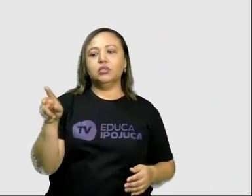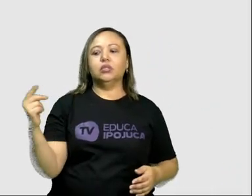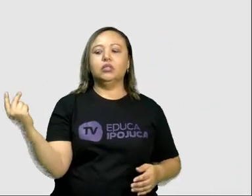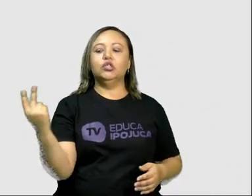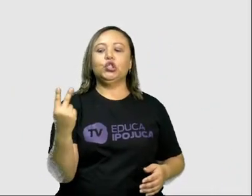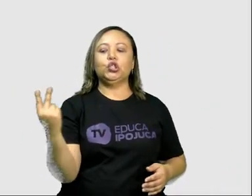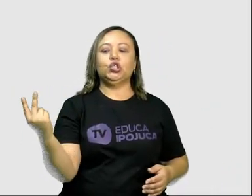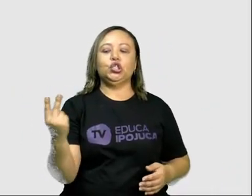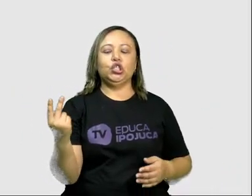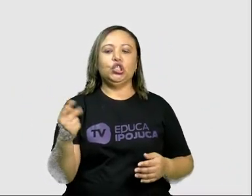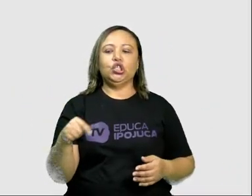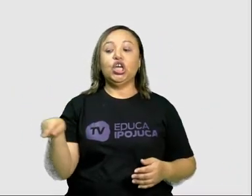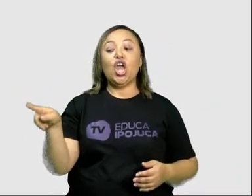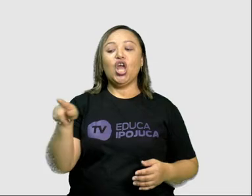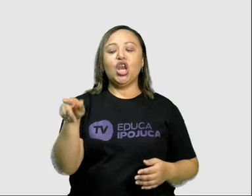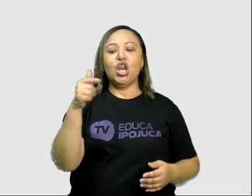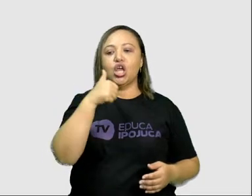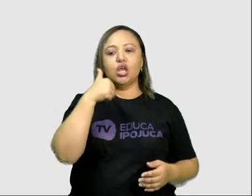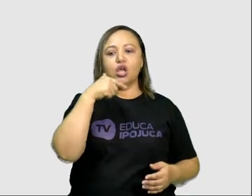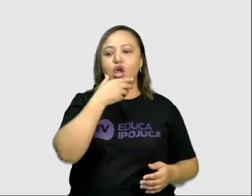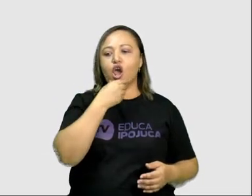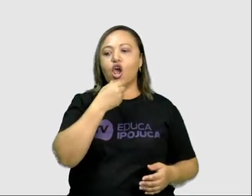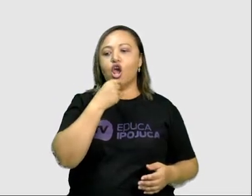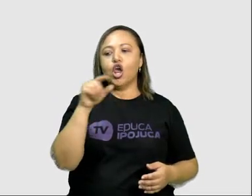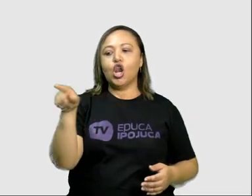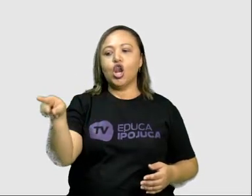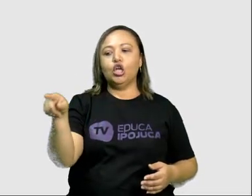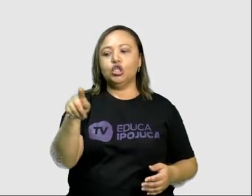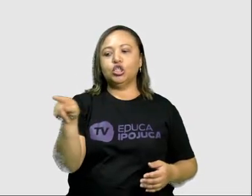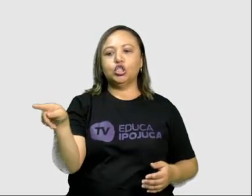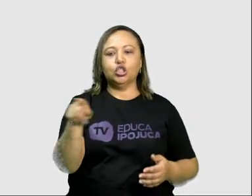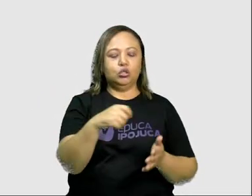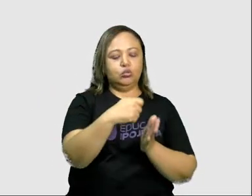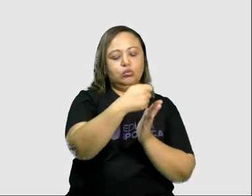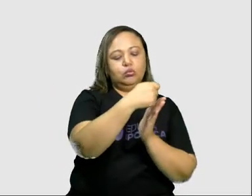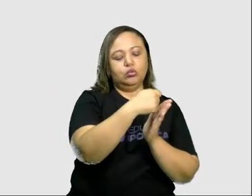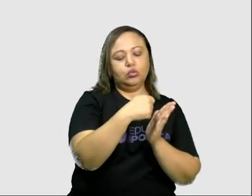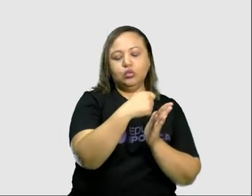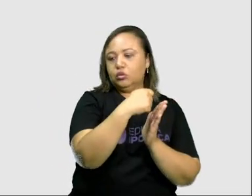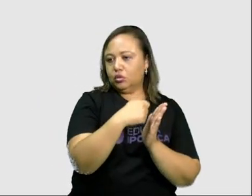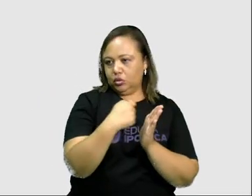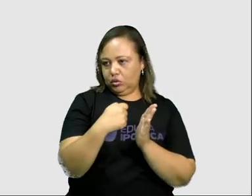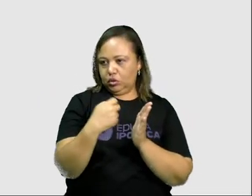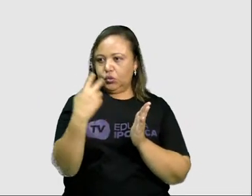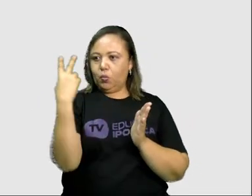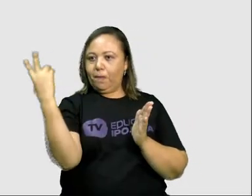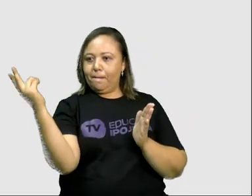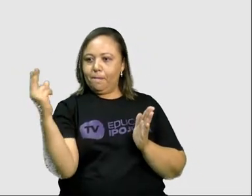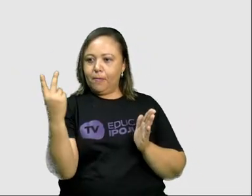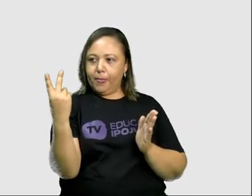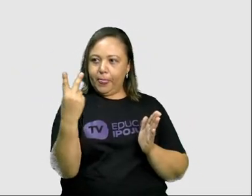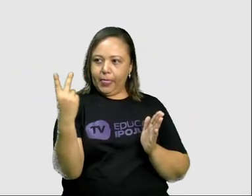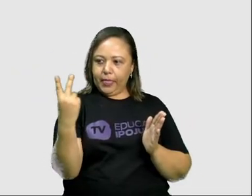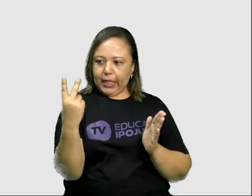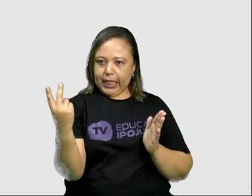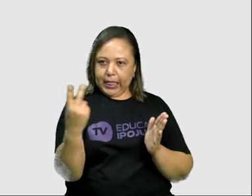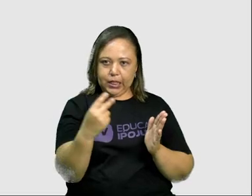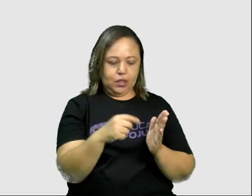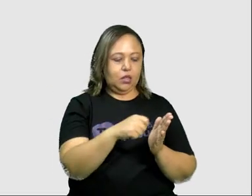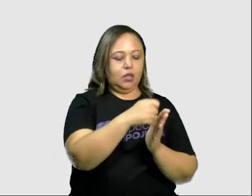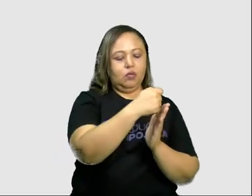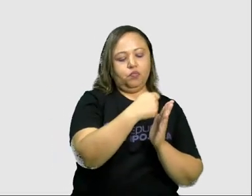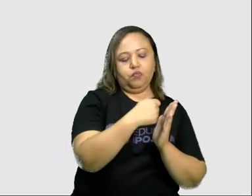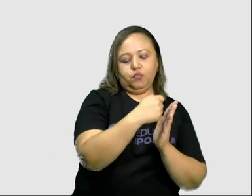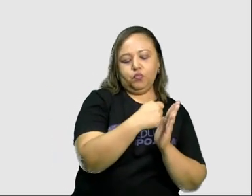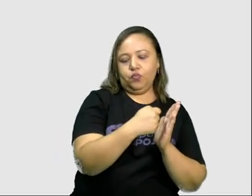Você escreve uma carta. Então, são eles escrevem uma carta. Veja aí. Sam